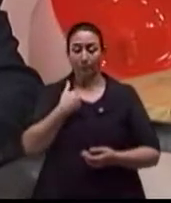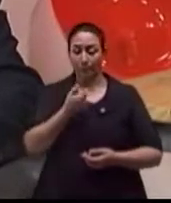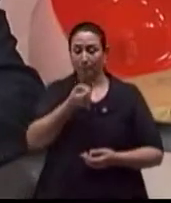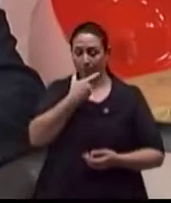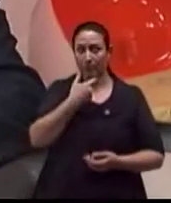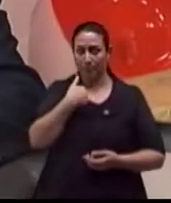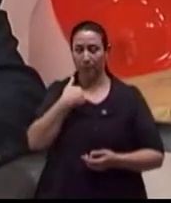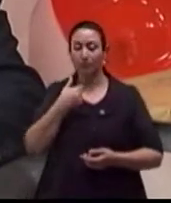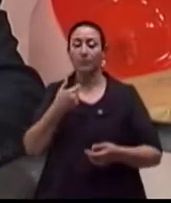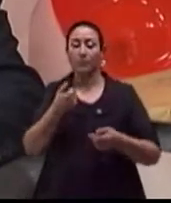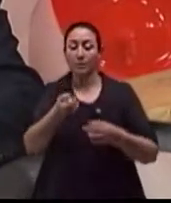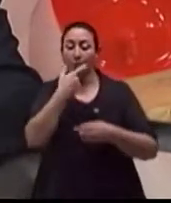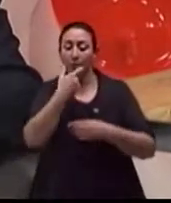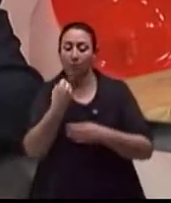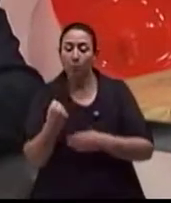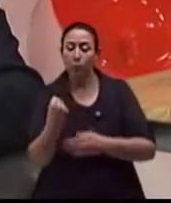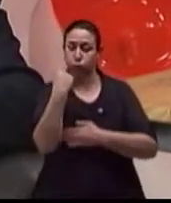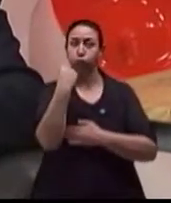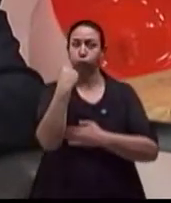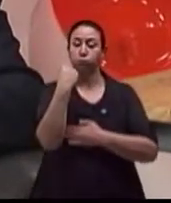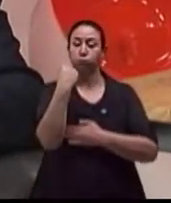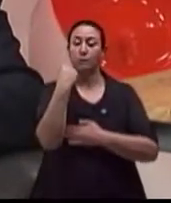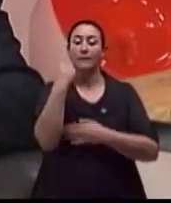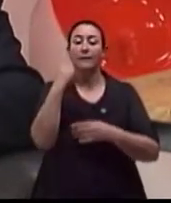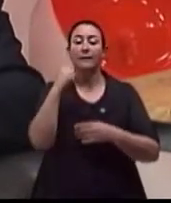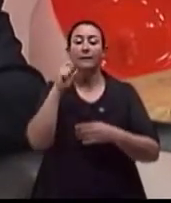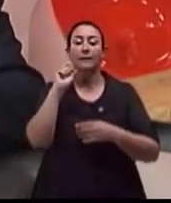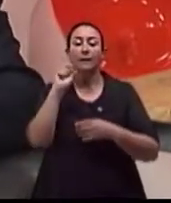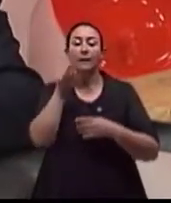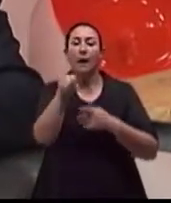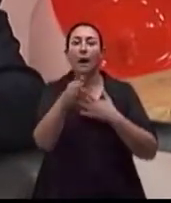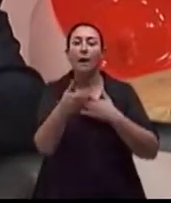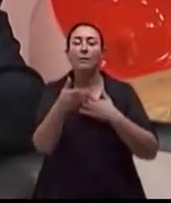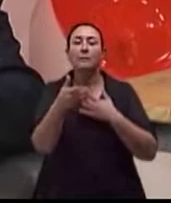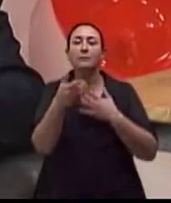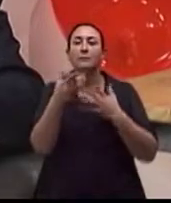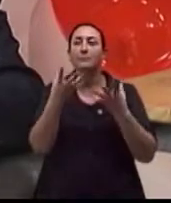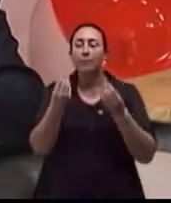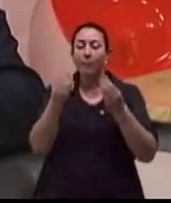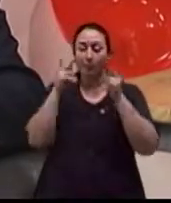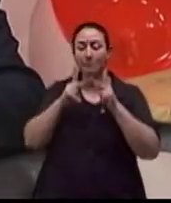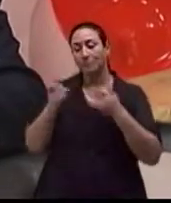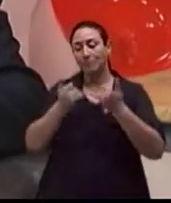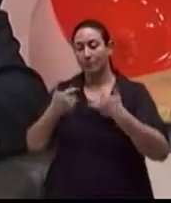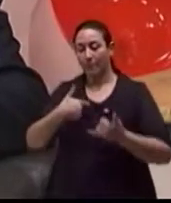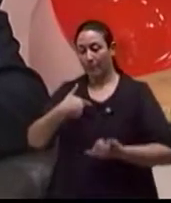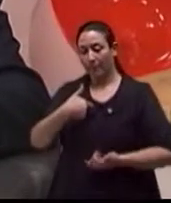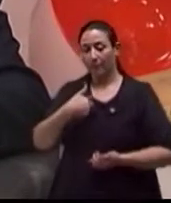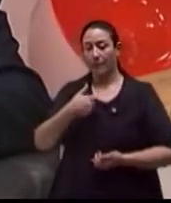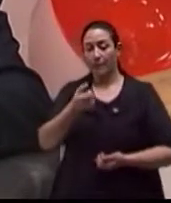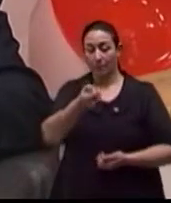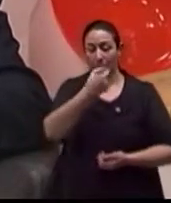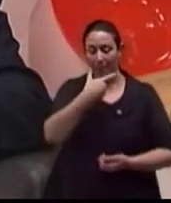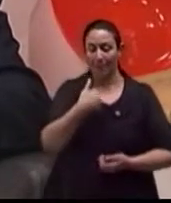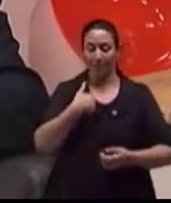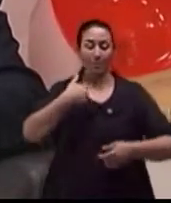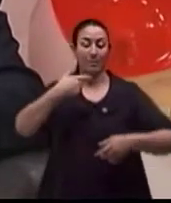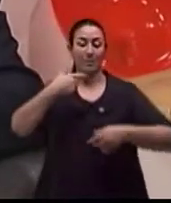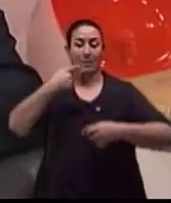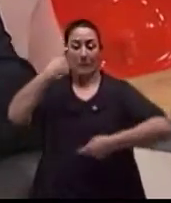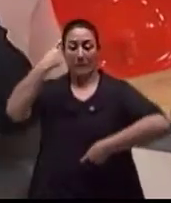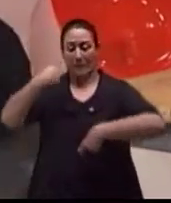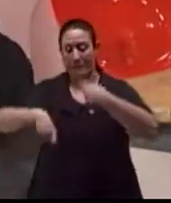outra, para ter uma nova relação, ela encurta esse tempo. Então, existe um período entre o término de uma